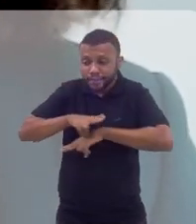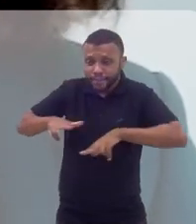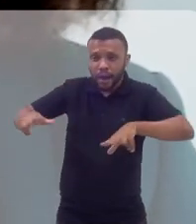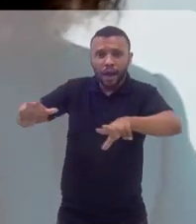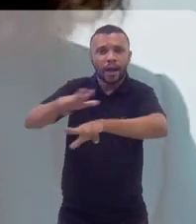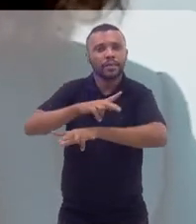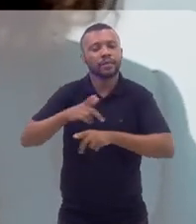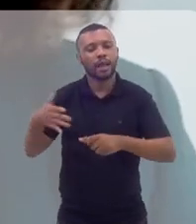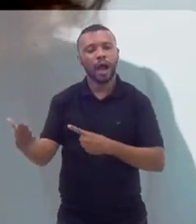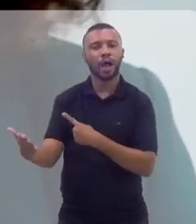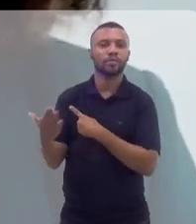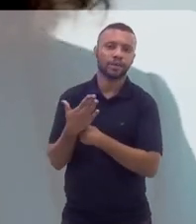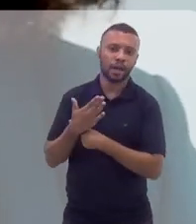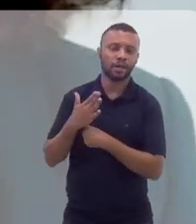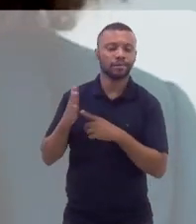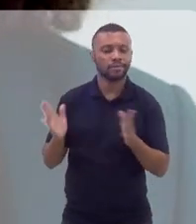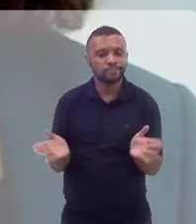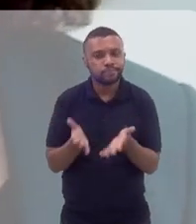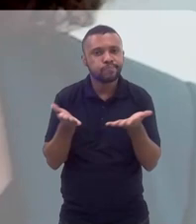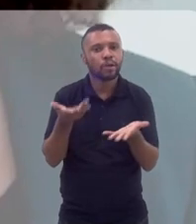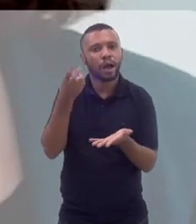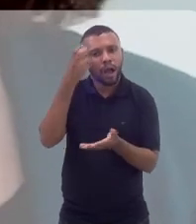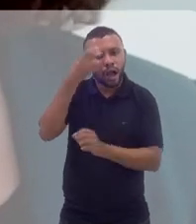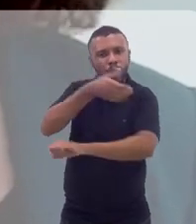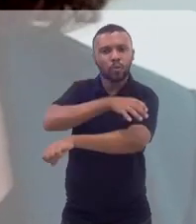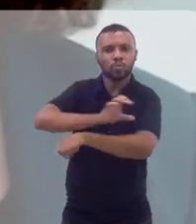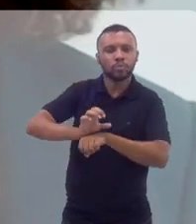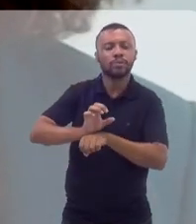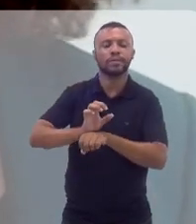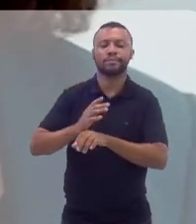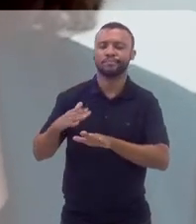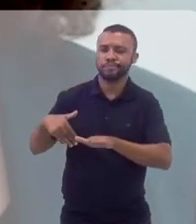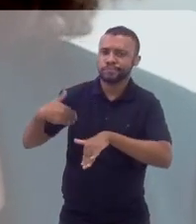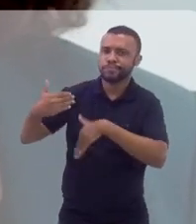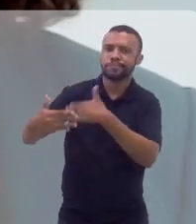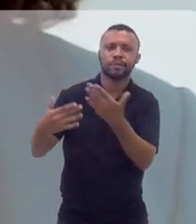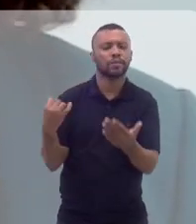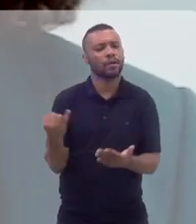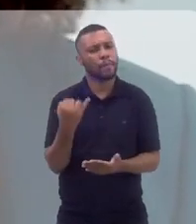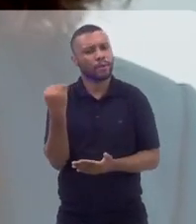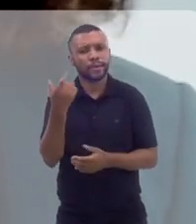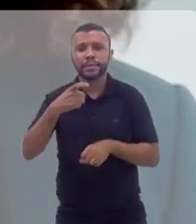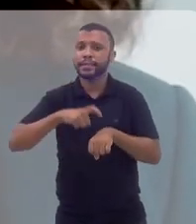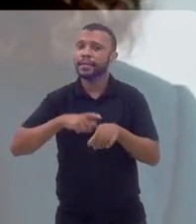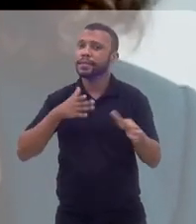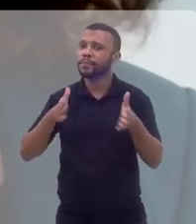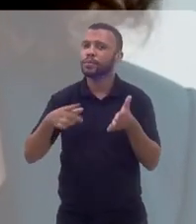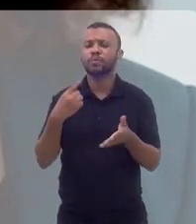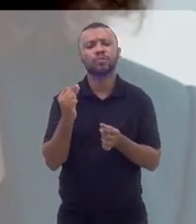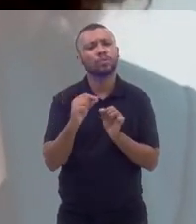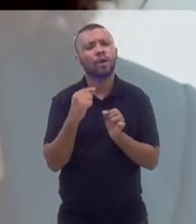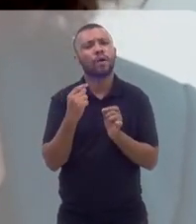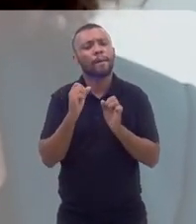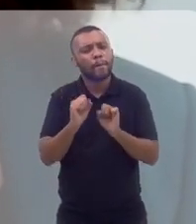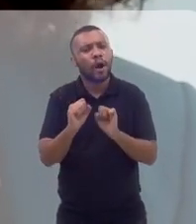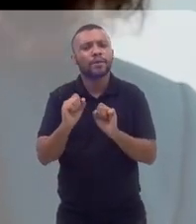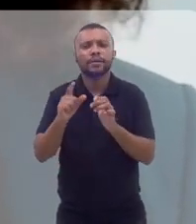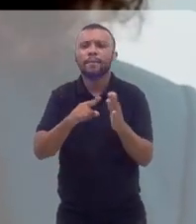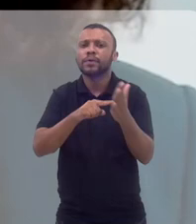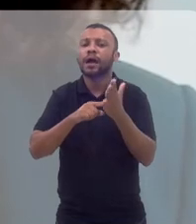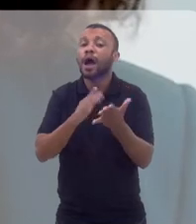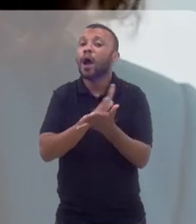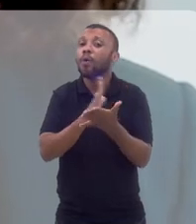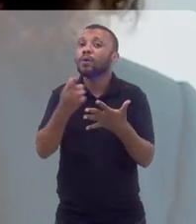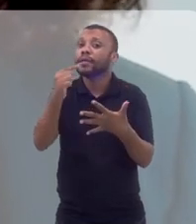ajudaram a manter a cultura viva e tão importante durante esse período? O que a gente pode trazer de